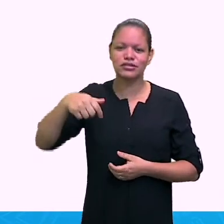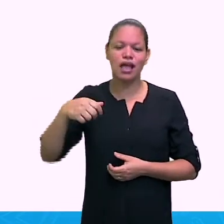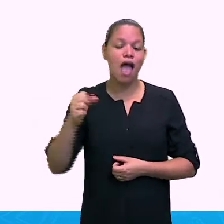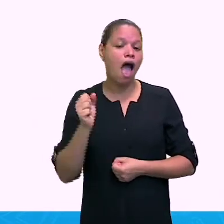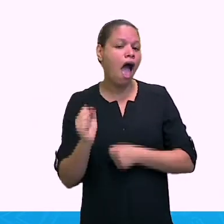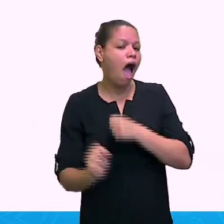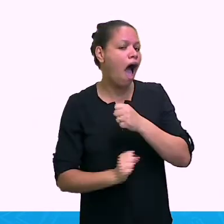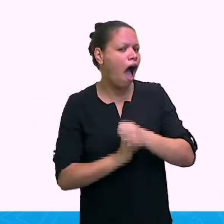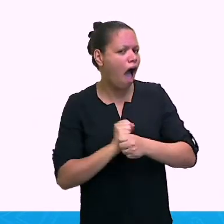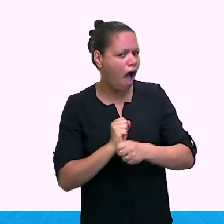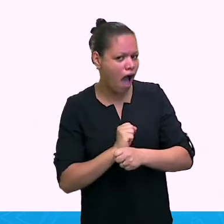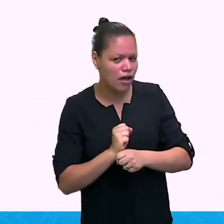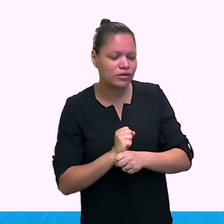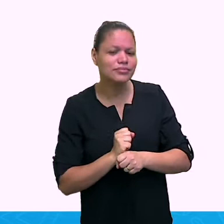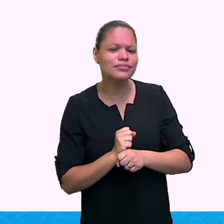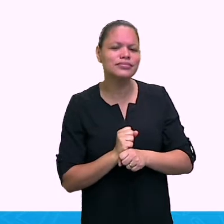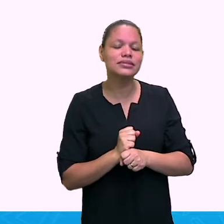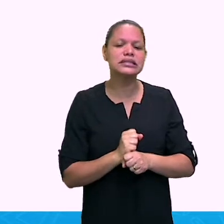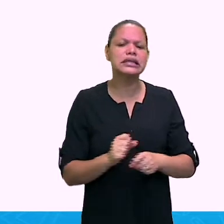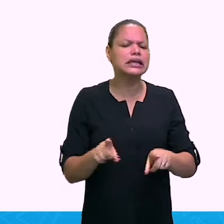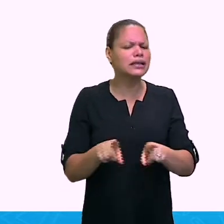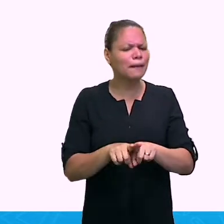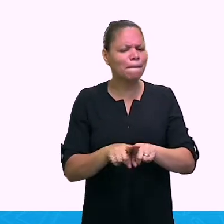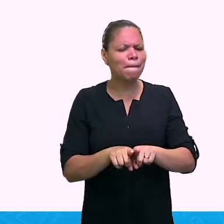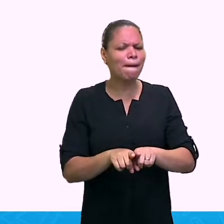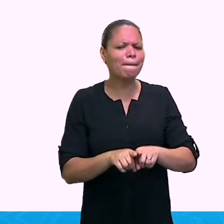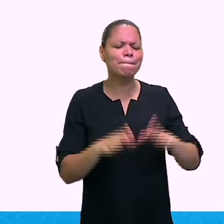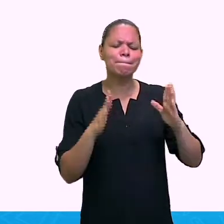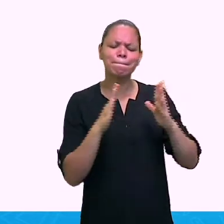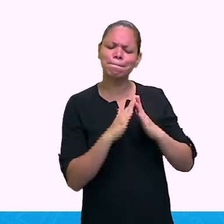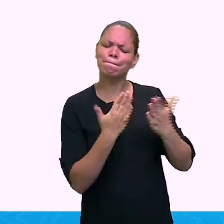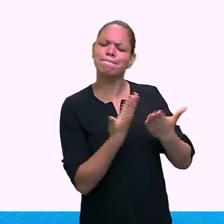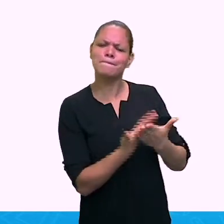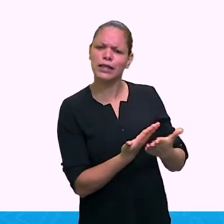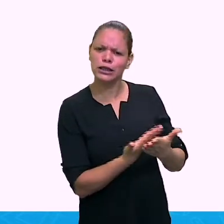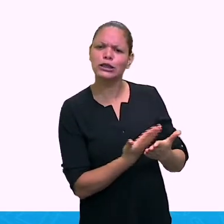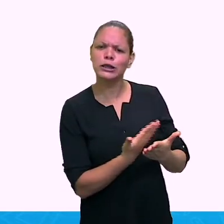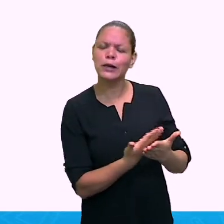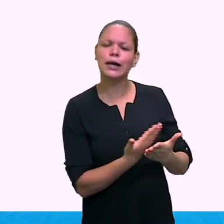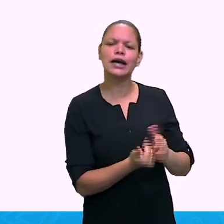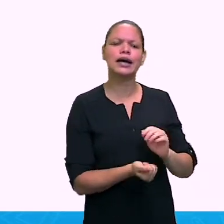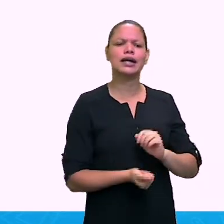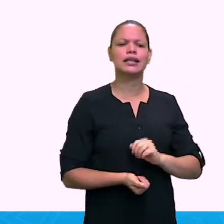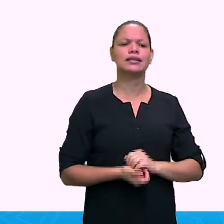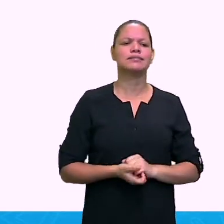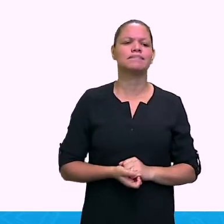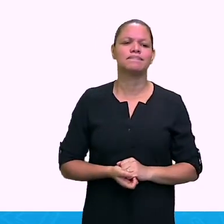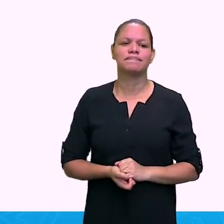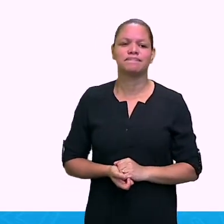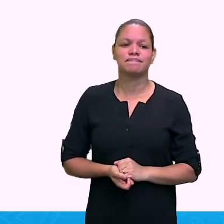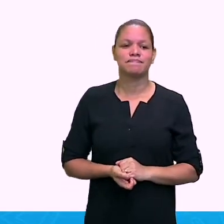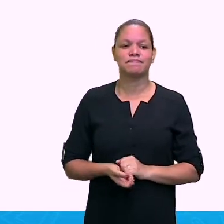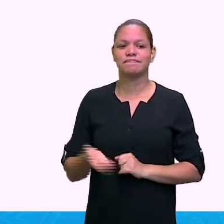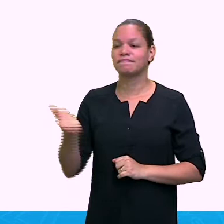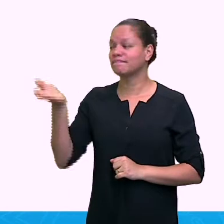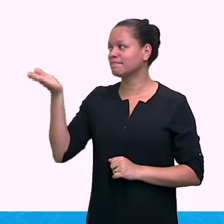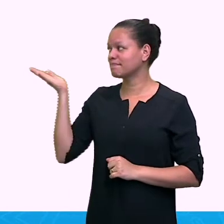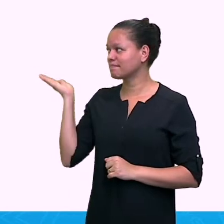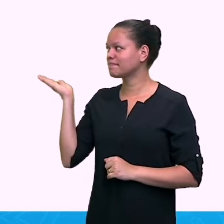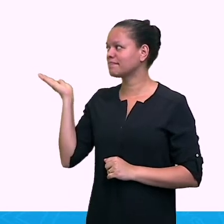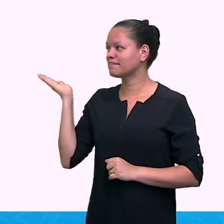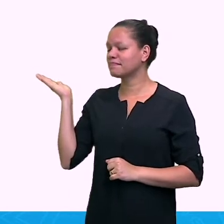na high school, que é o tipo ensino médio nosso. Mas, observar aqui, My. Olha aqui o pronome